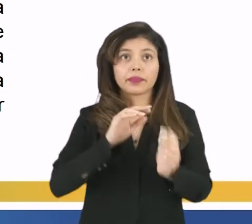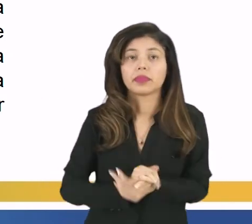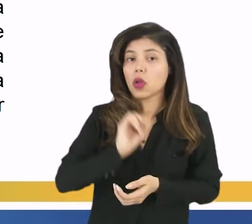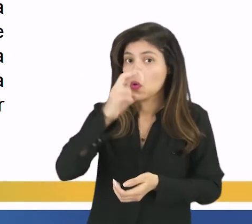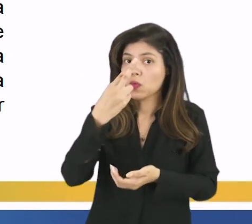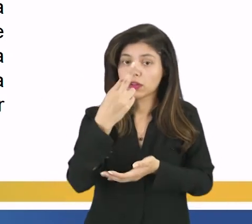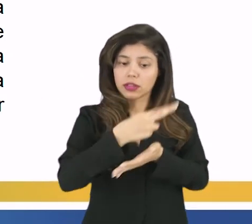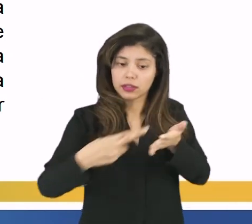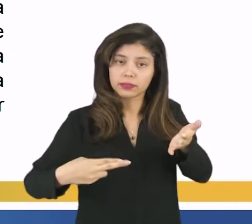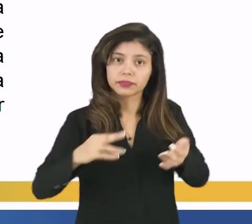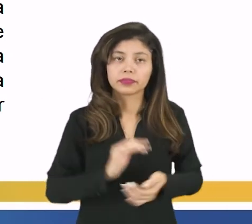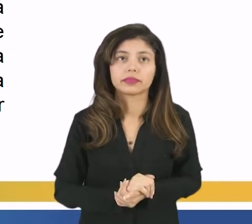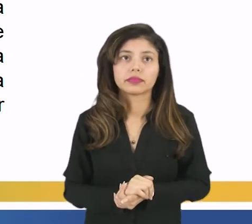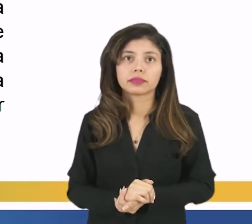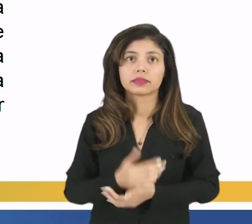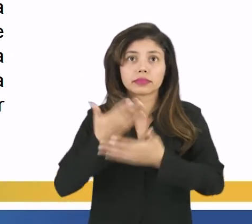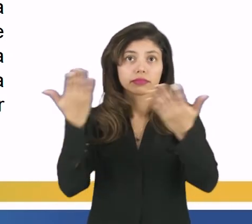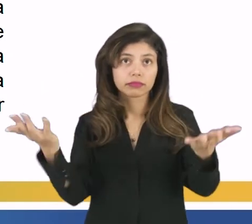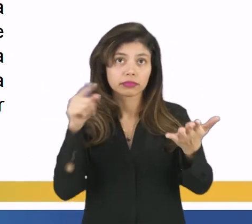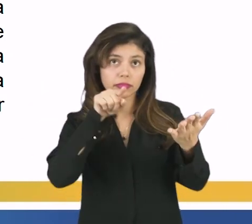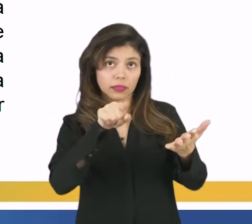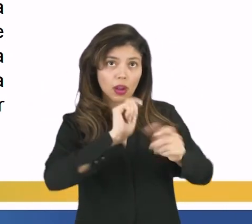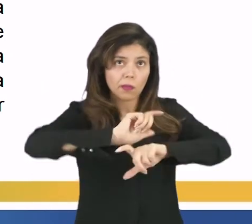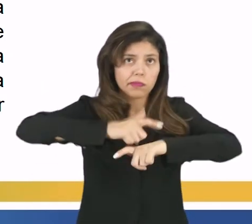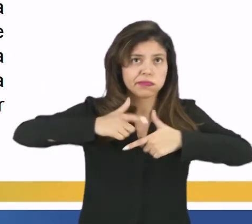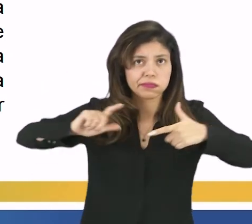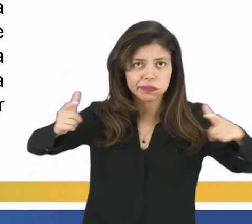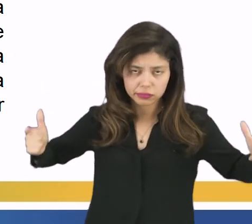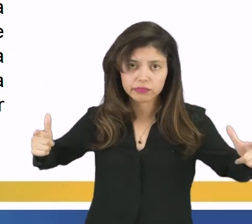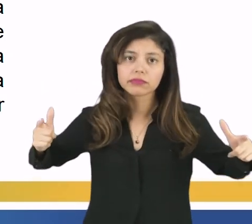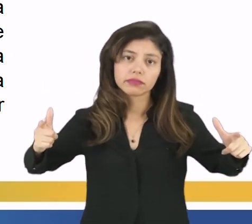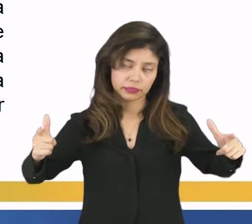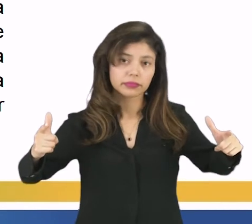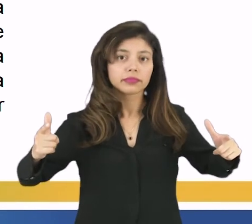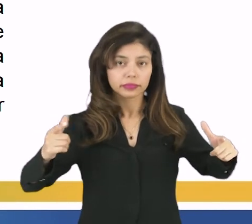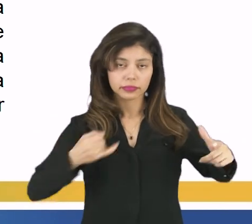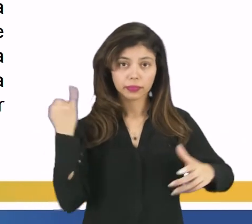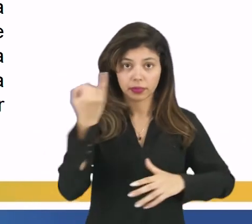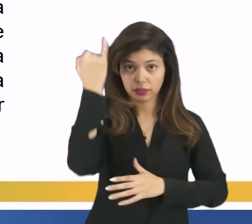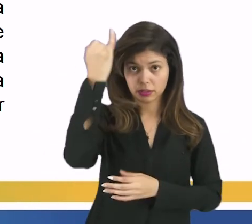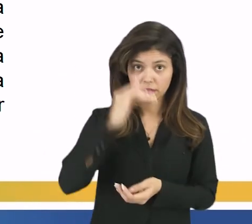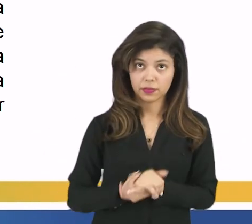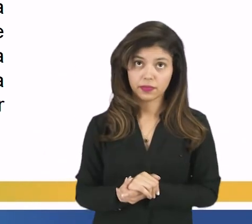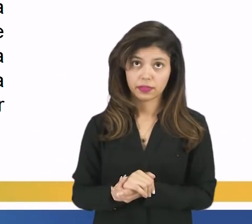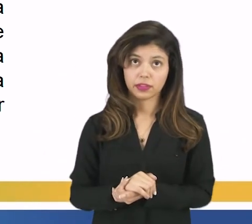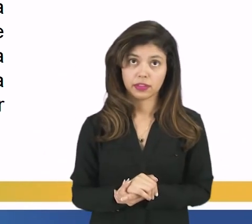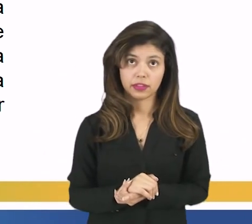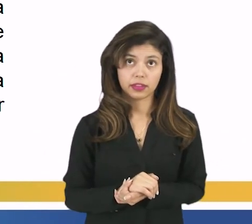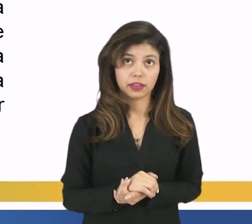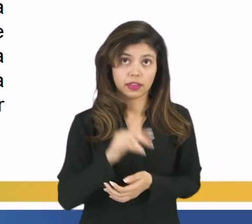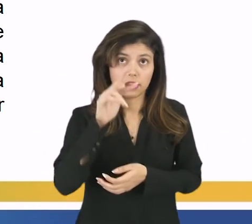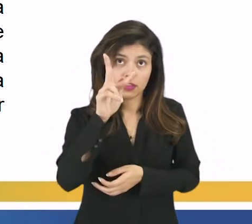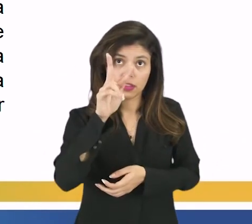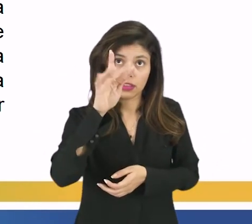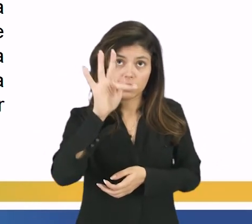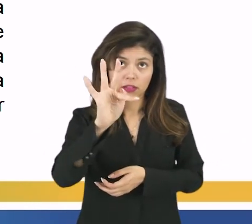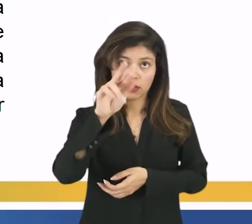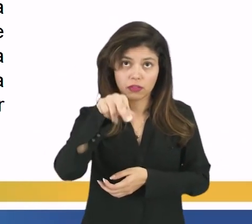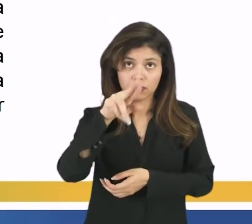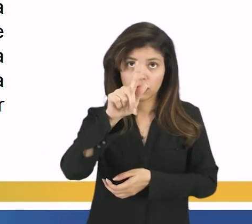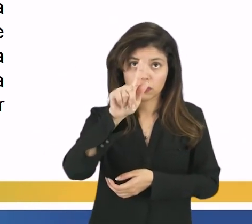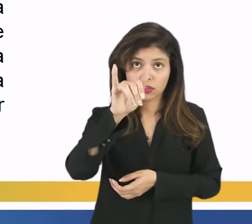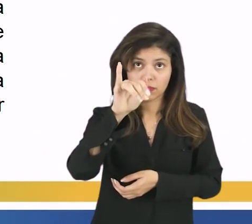redação, está aí a ampliação do princípio de fugibilidade